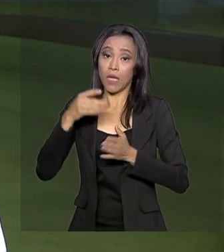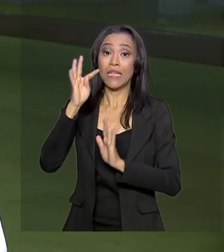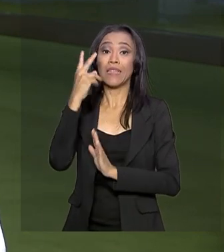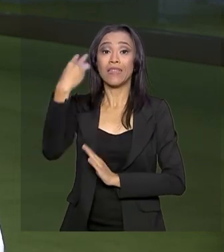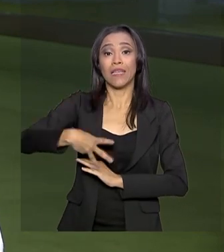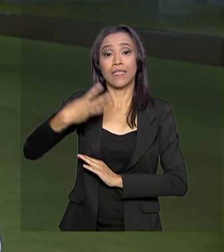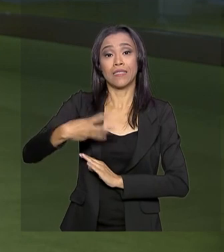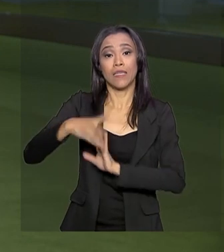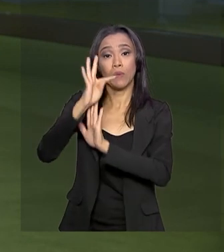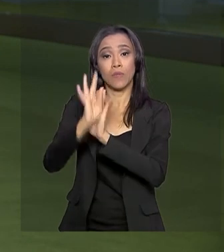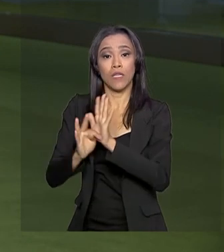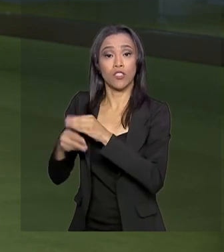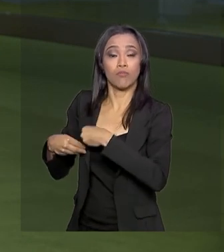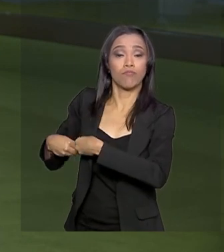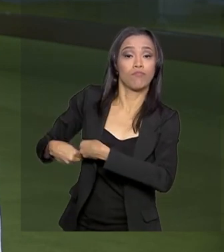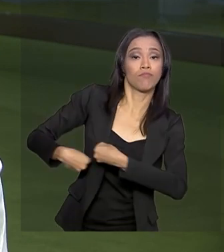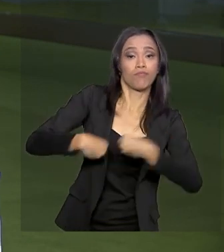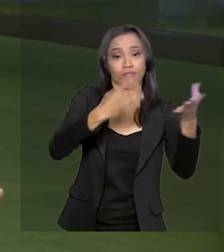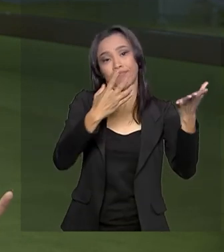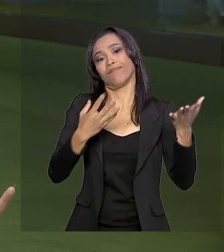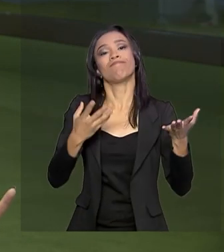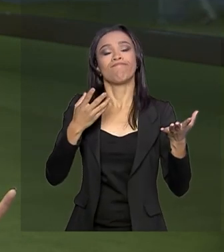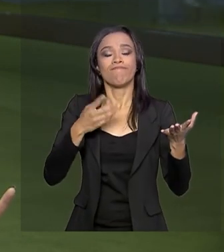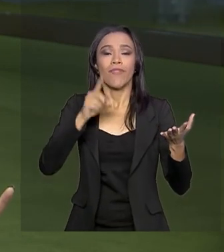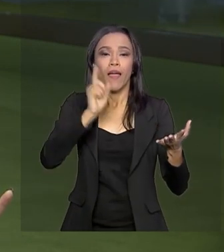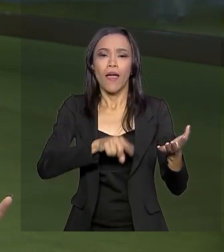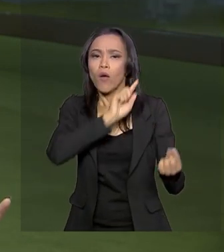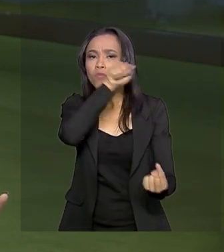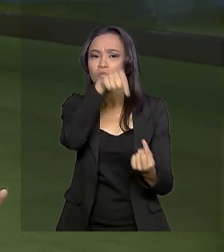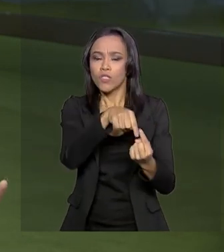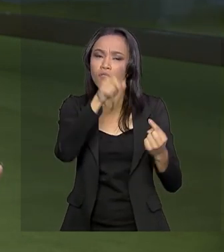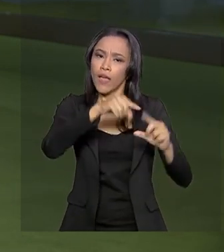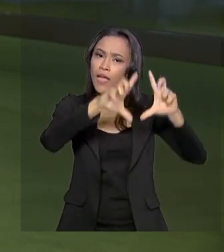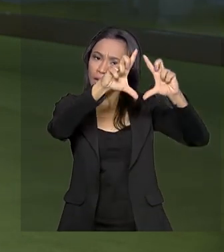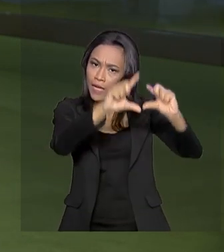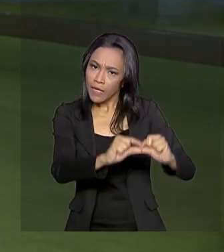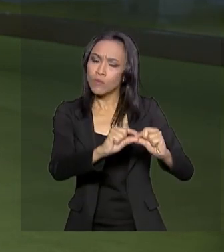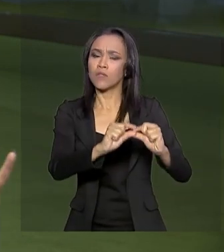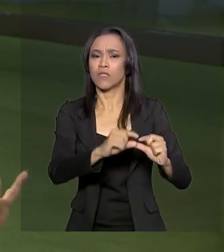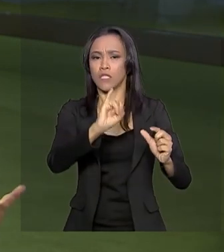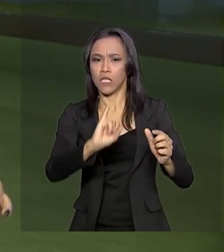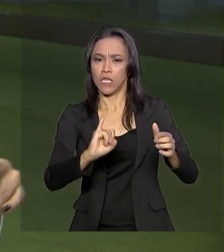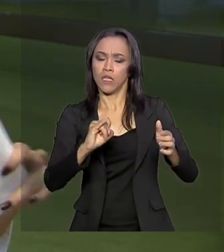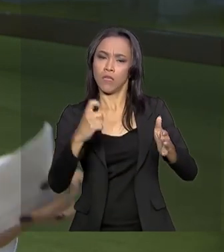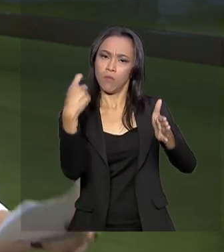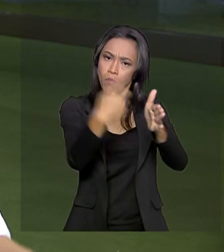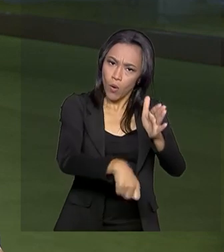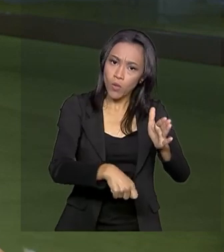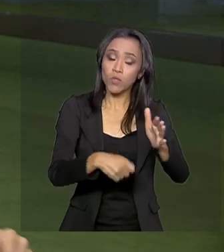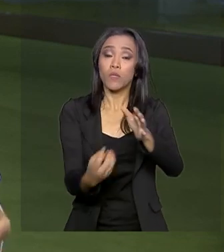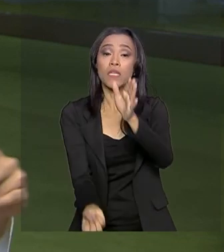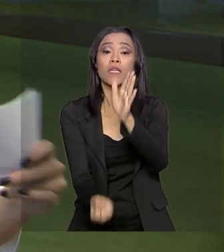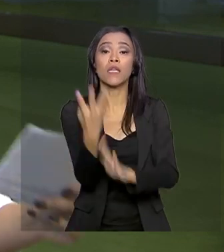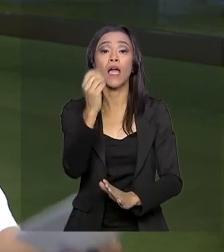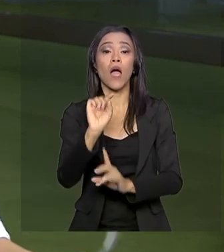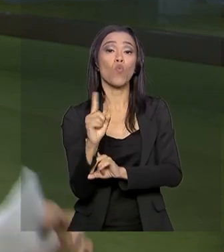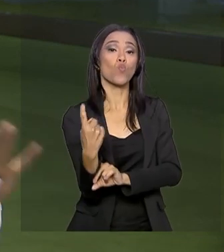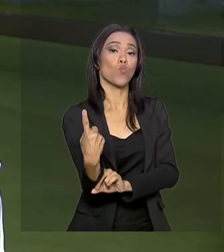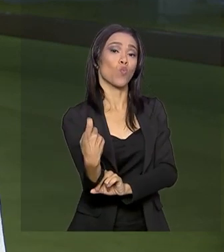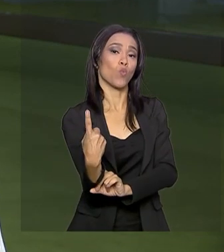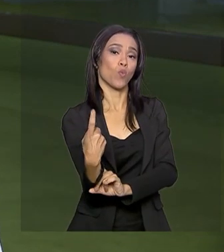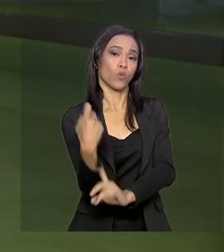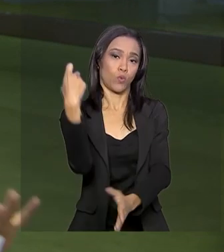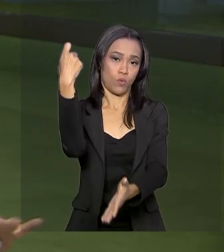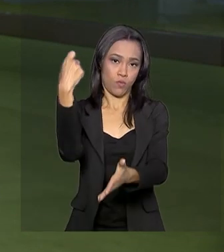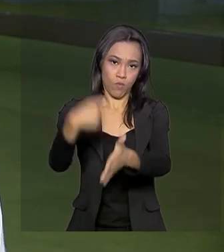texto em nome do governo. O foco é a simplificação do sistema tributário com a criação do imposto único e a tendência